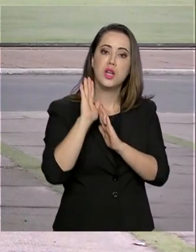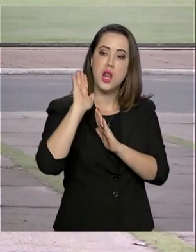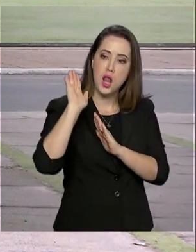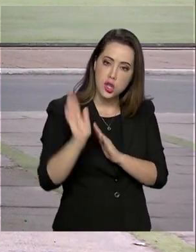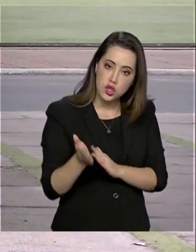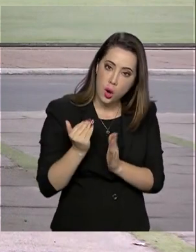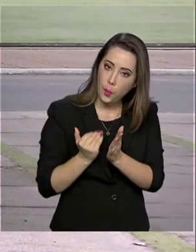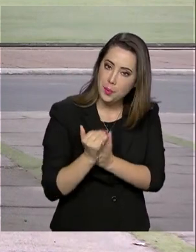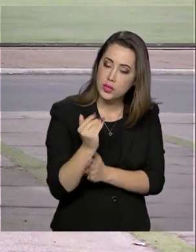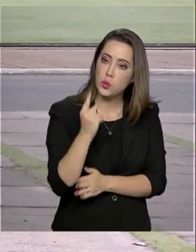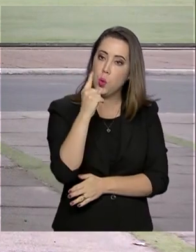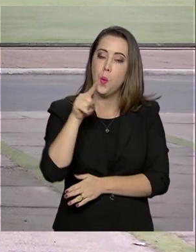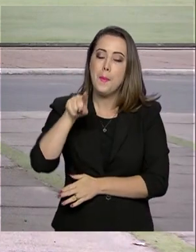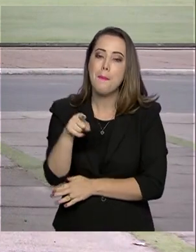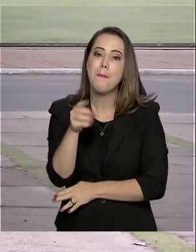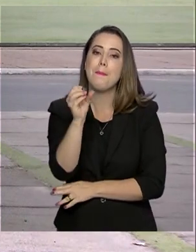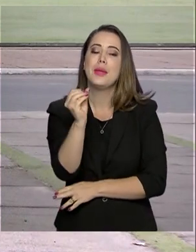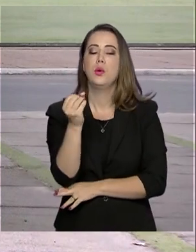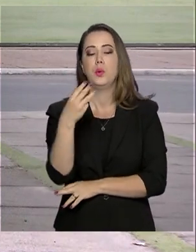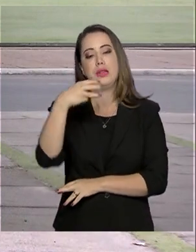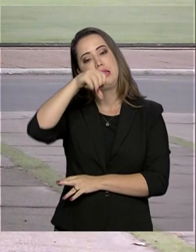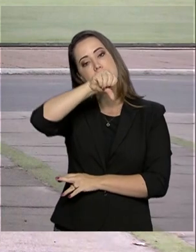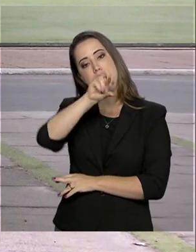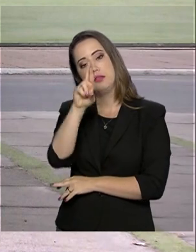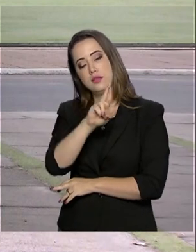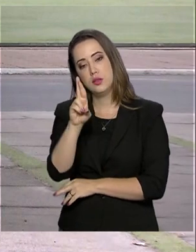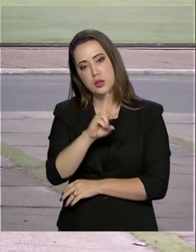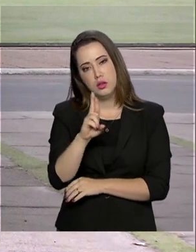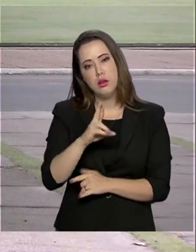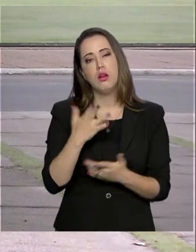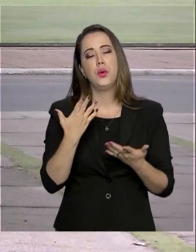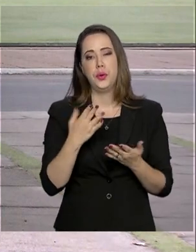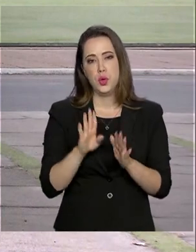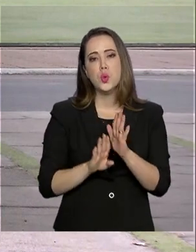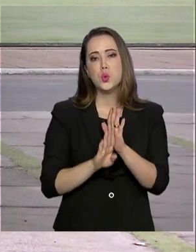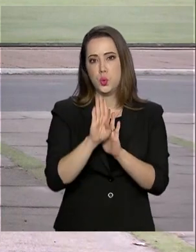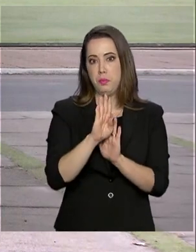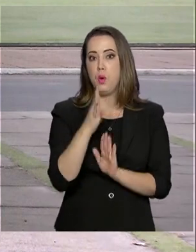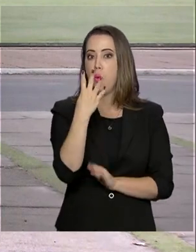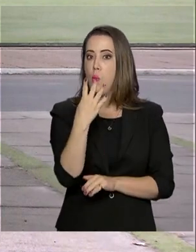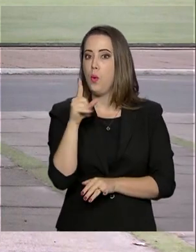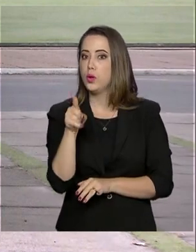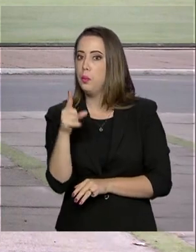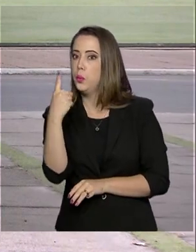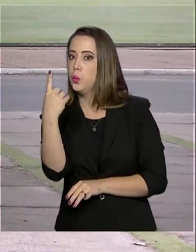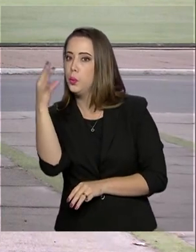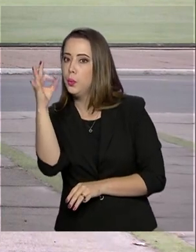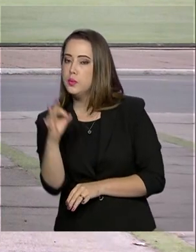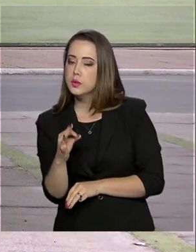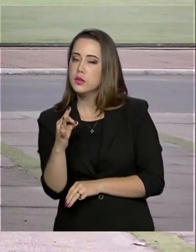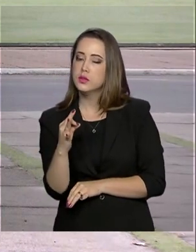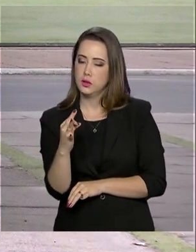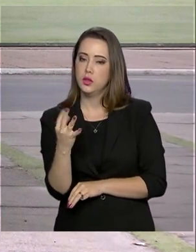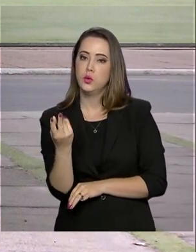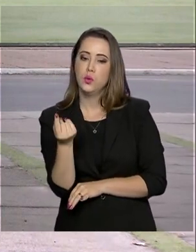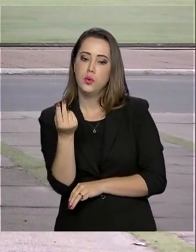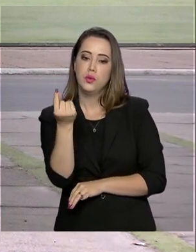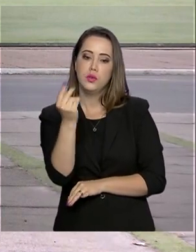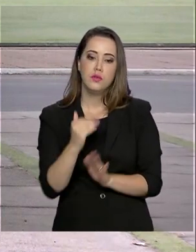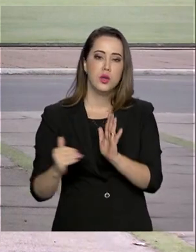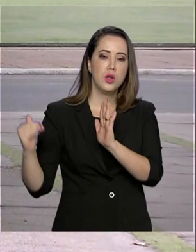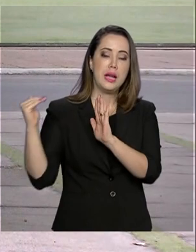está valendo, de R$.039. Com um reajuste de 4,1%, o valor veio